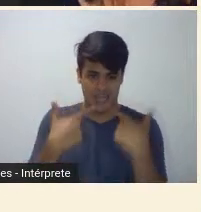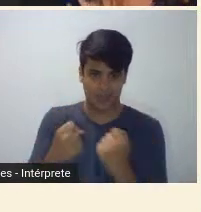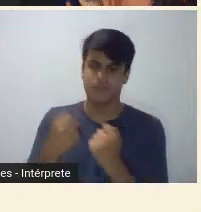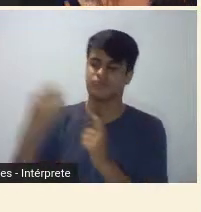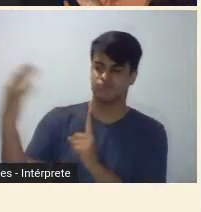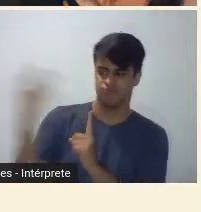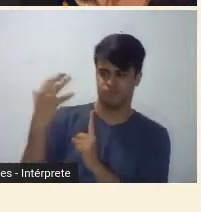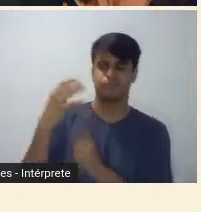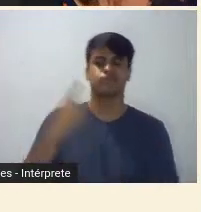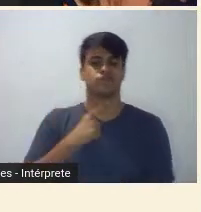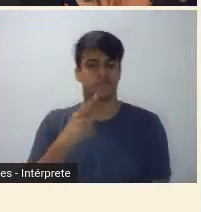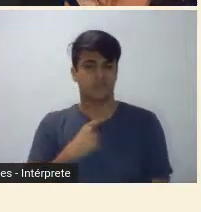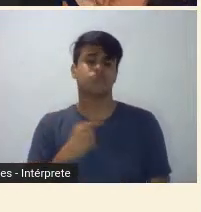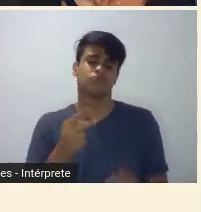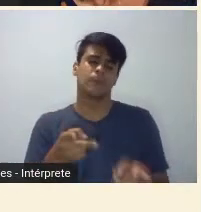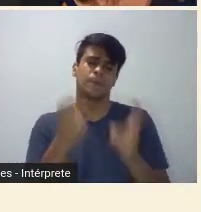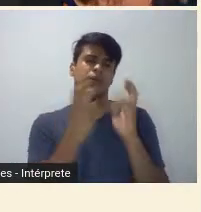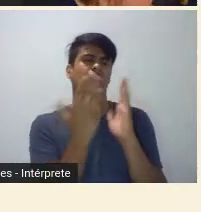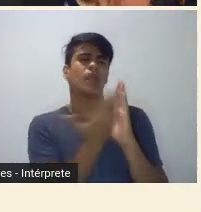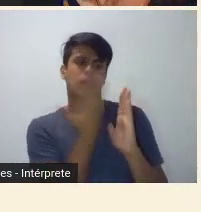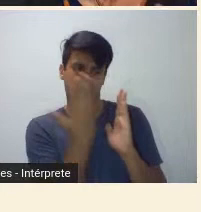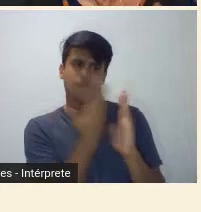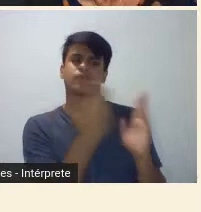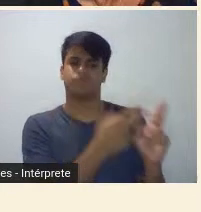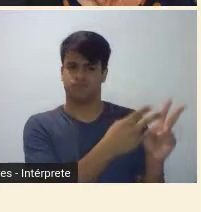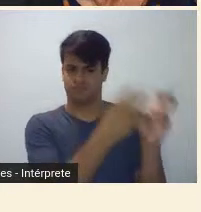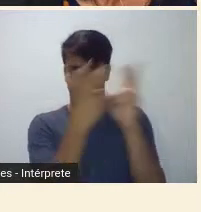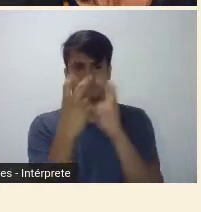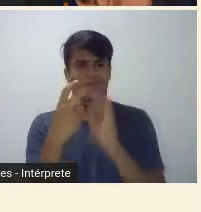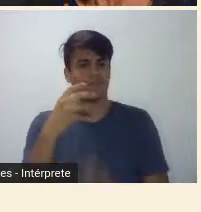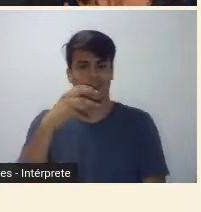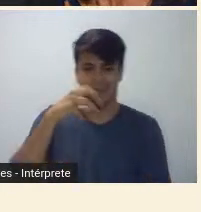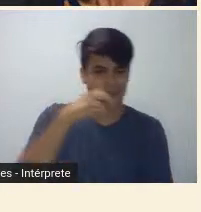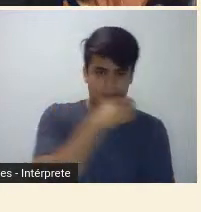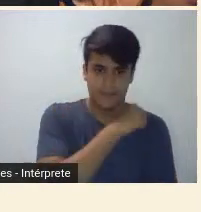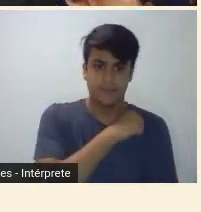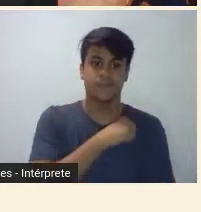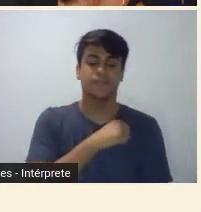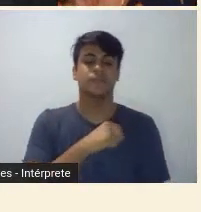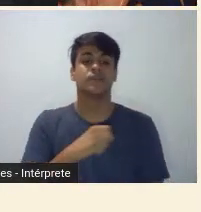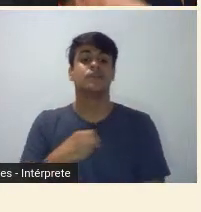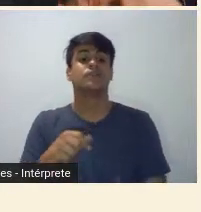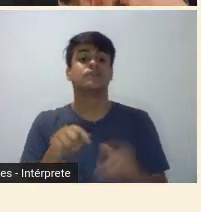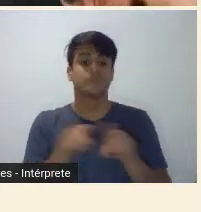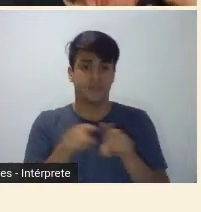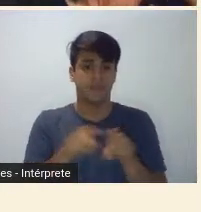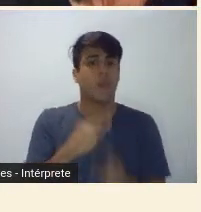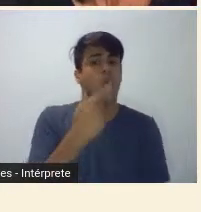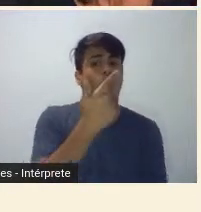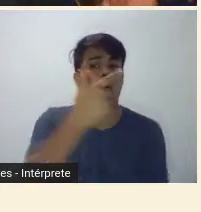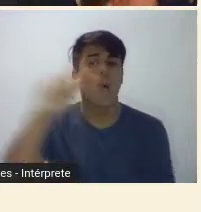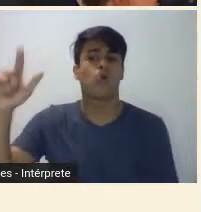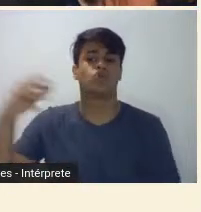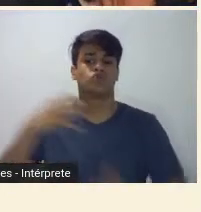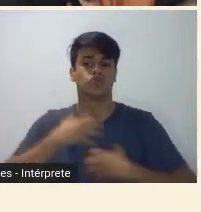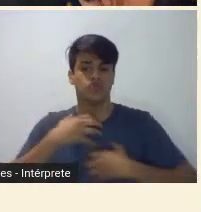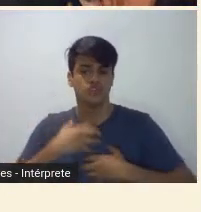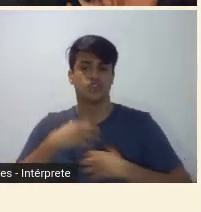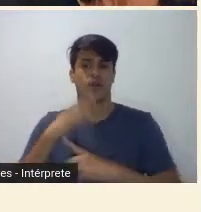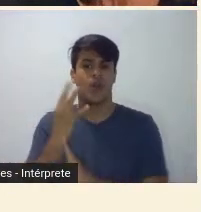literatura, de uma forma mais sintética, mais rápida, a figuração do instantâneo, e nas outras formas artísticas, como